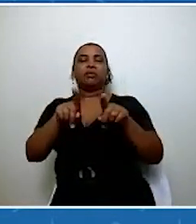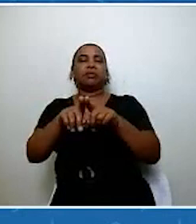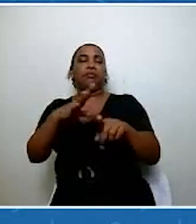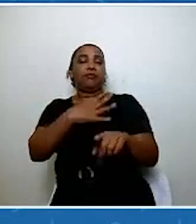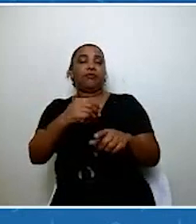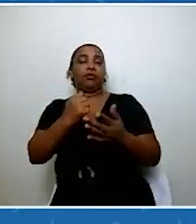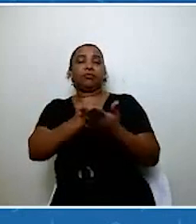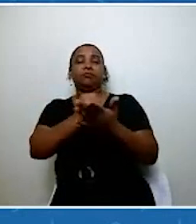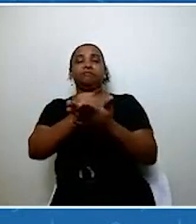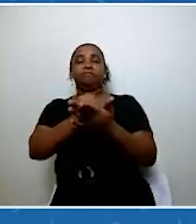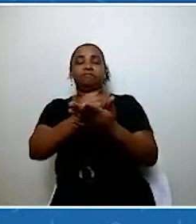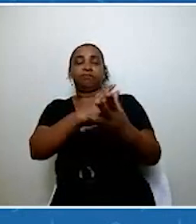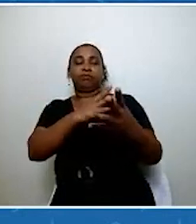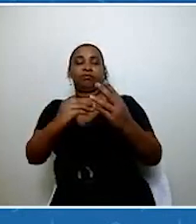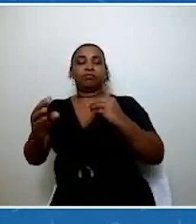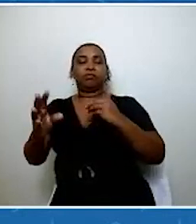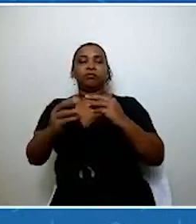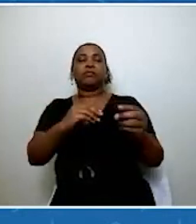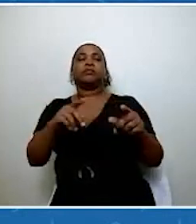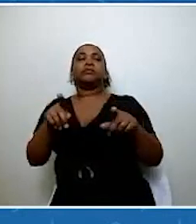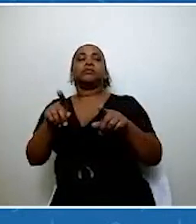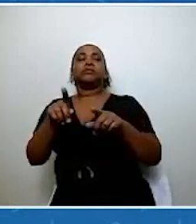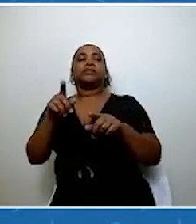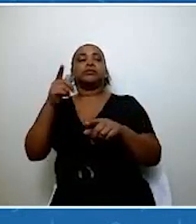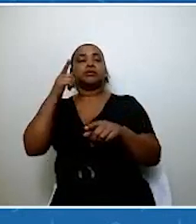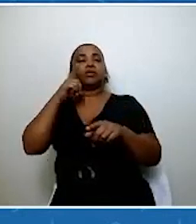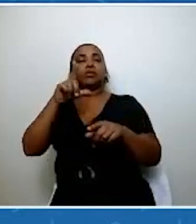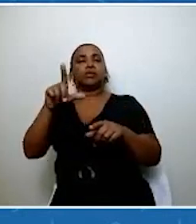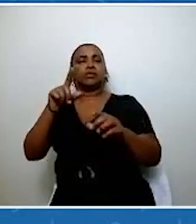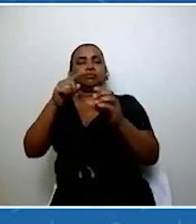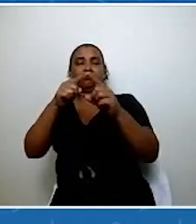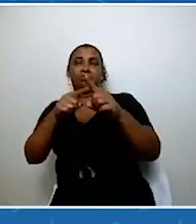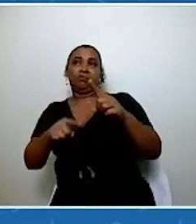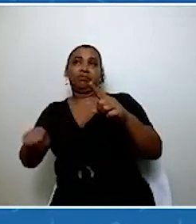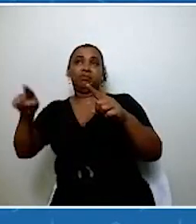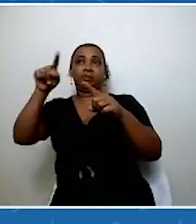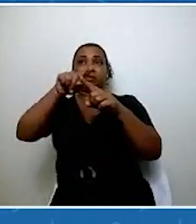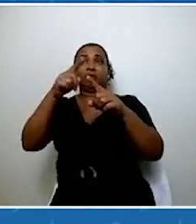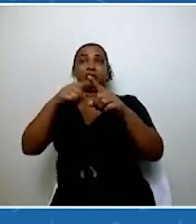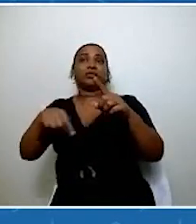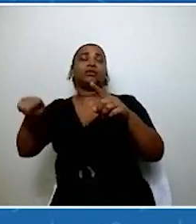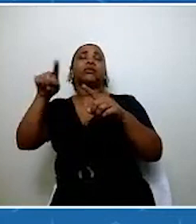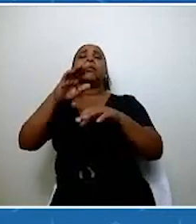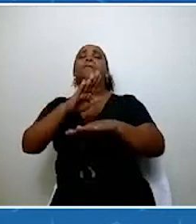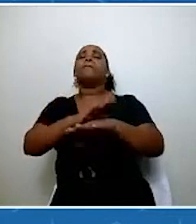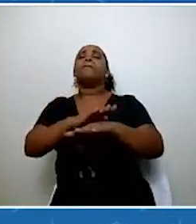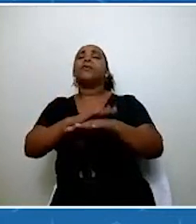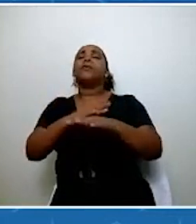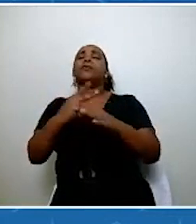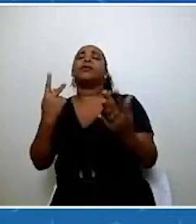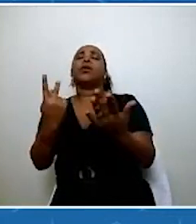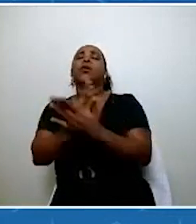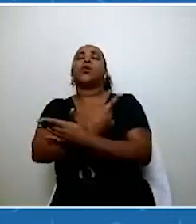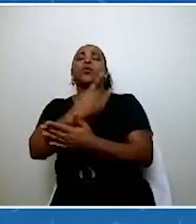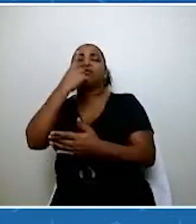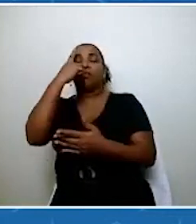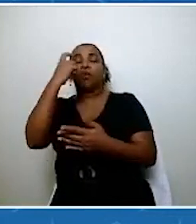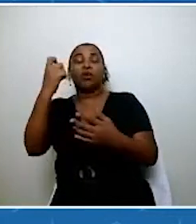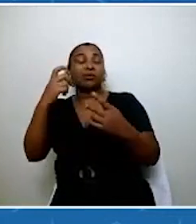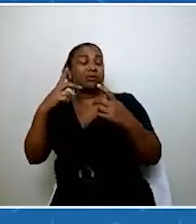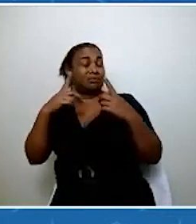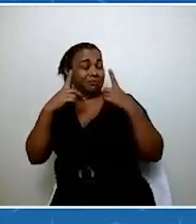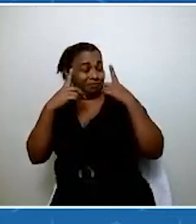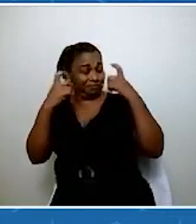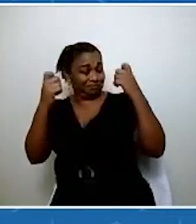que é um ciclo muito, enfim, que a gente nunca sabe qual é momento que ele vai escalar até uma questão mais séria, é muito fundamental.